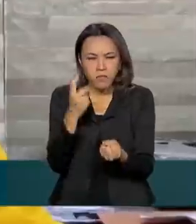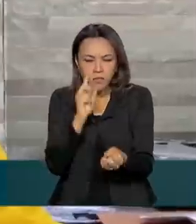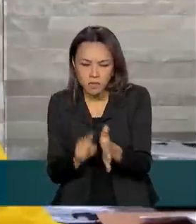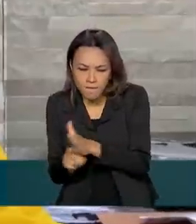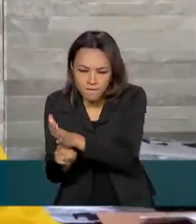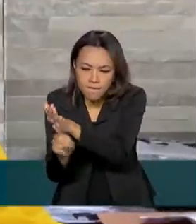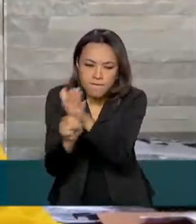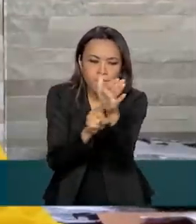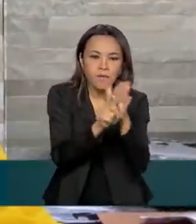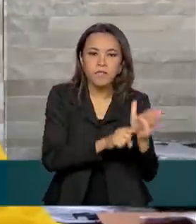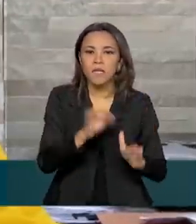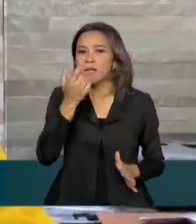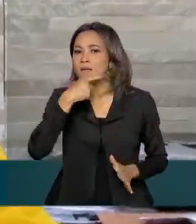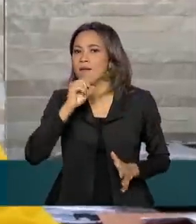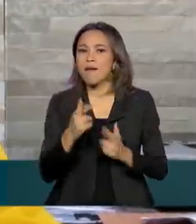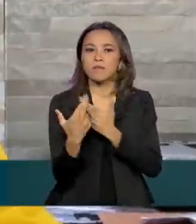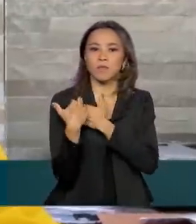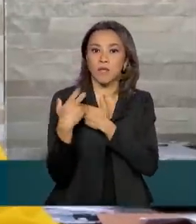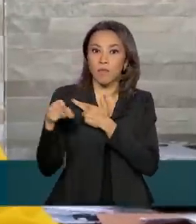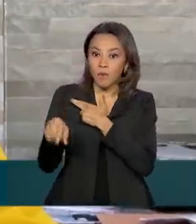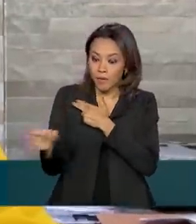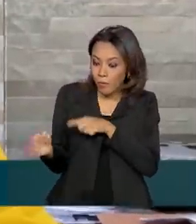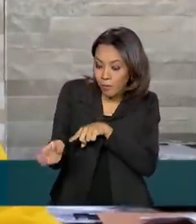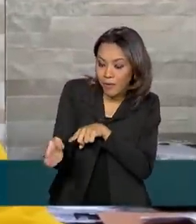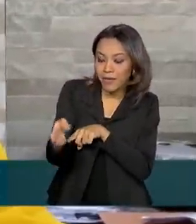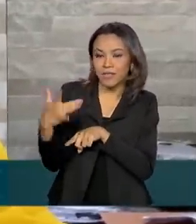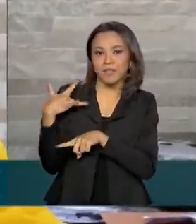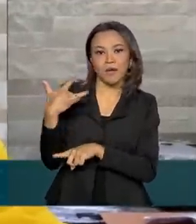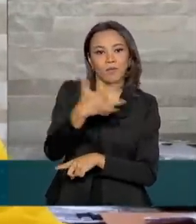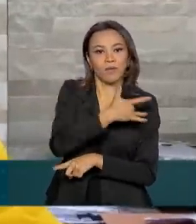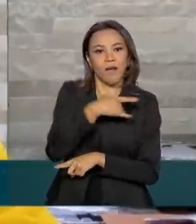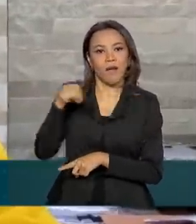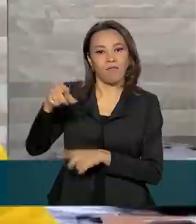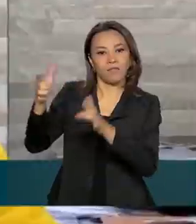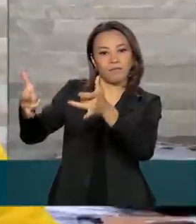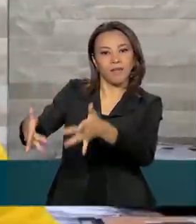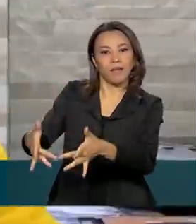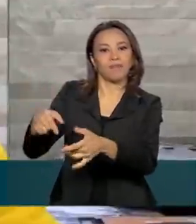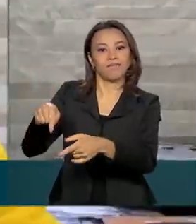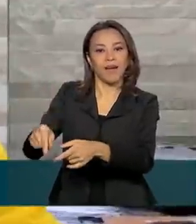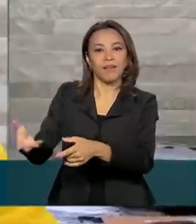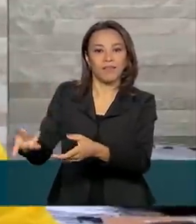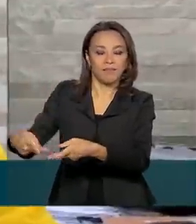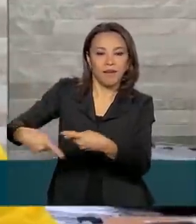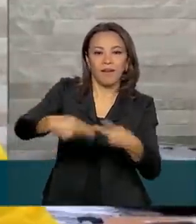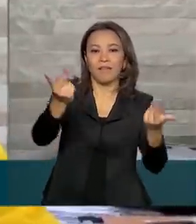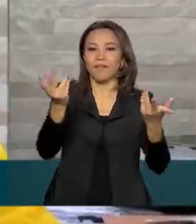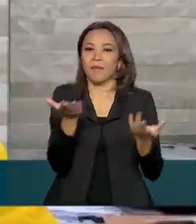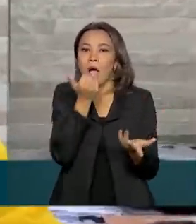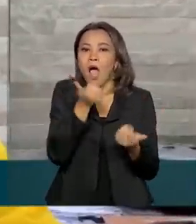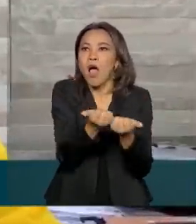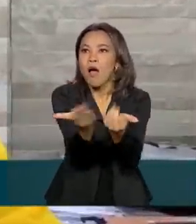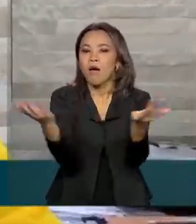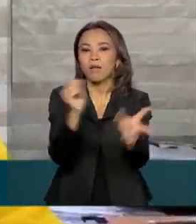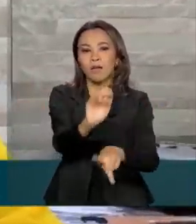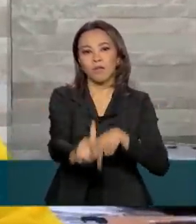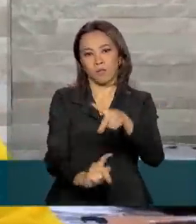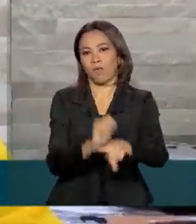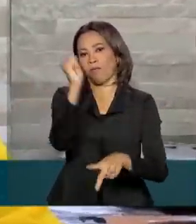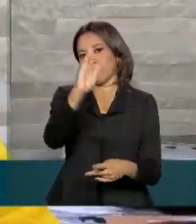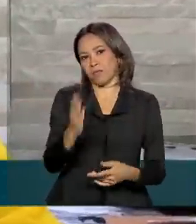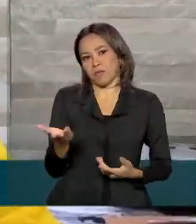porque é o alimento mais saudável, é a proteína mais saudável para a mesa dos brasileiros e